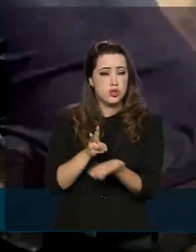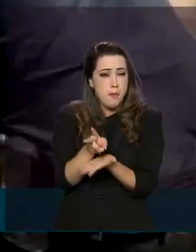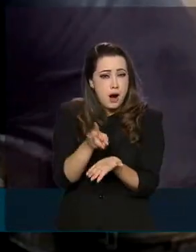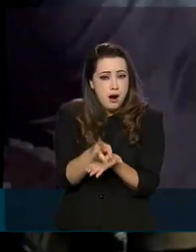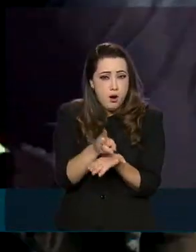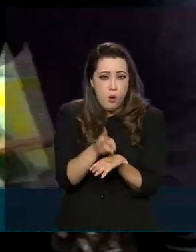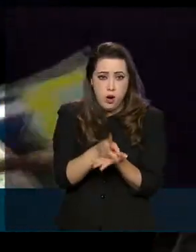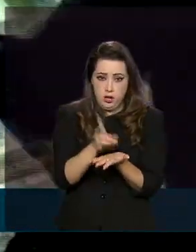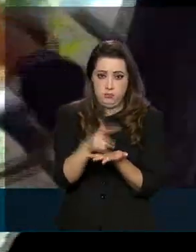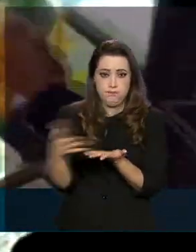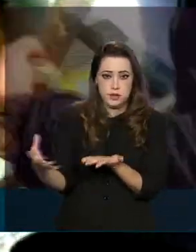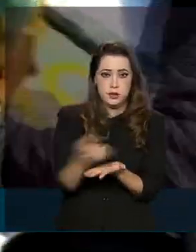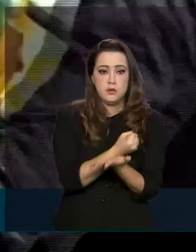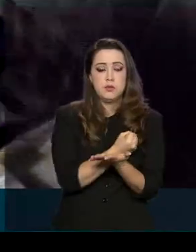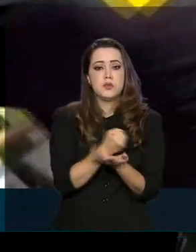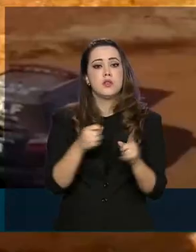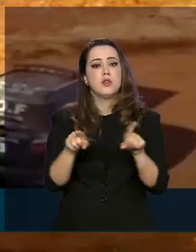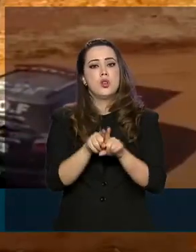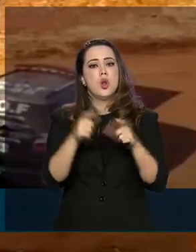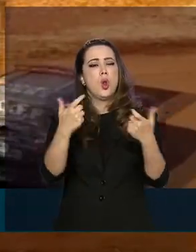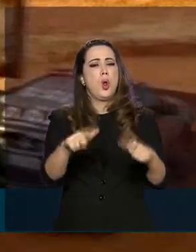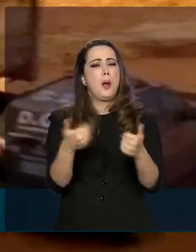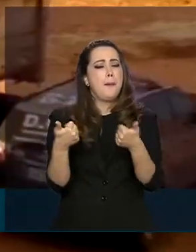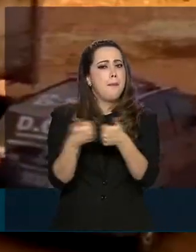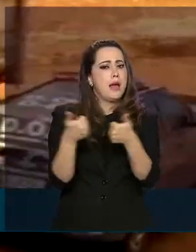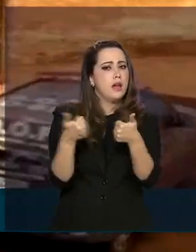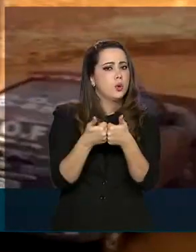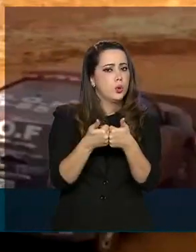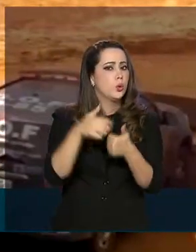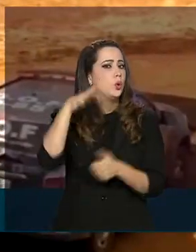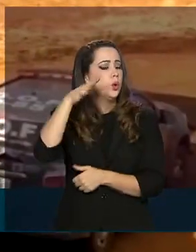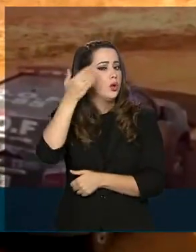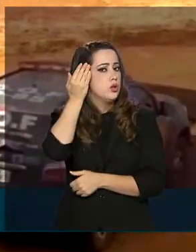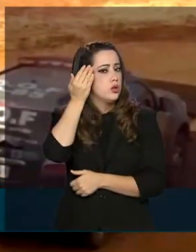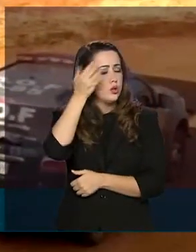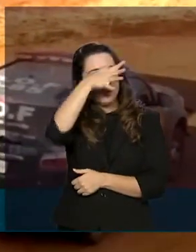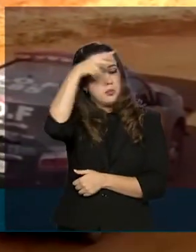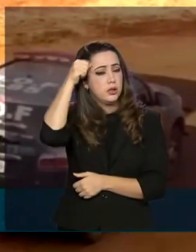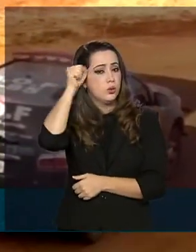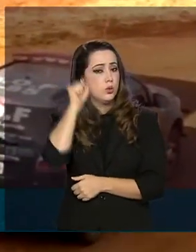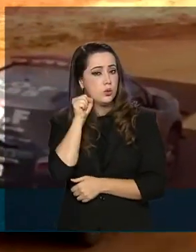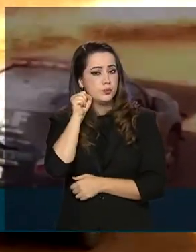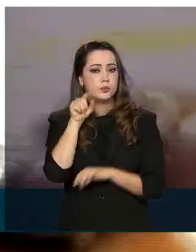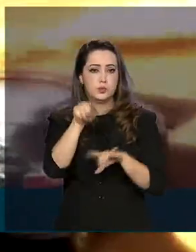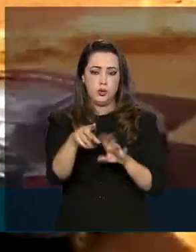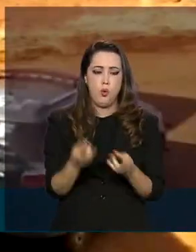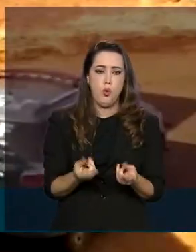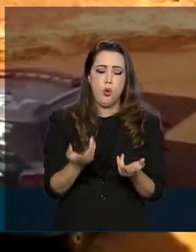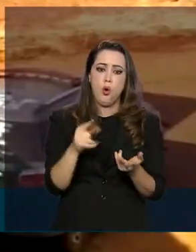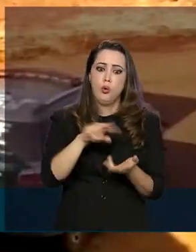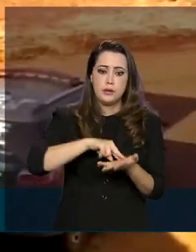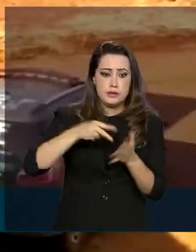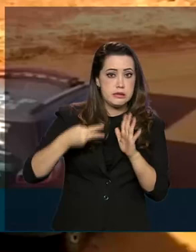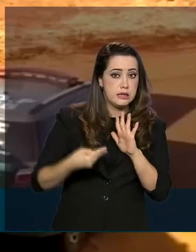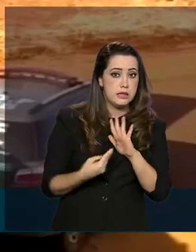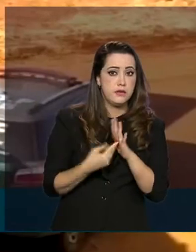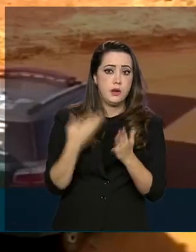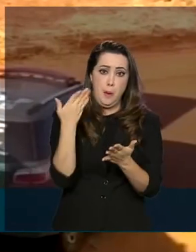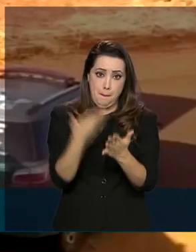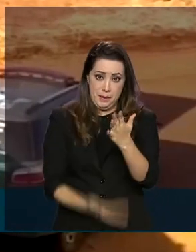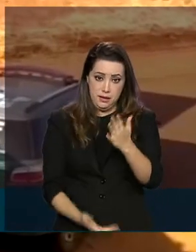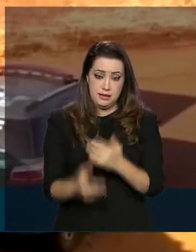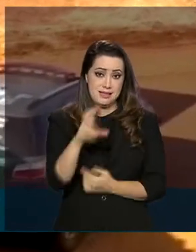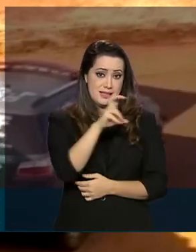Maracajú, cidade que fica a 160 quilômetros de Campo Grande, no Mato Grosso do Sul. O volume representa um prejuízo de mais de 50